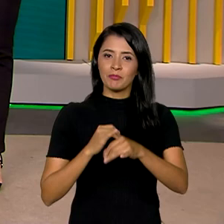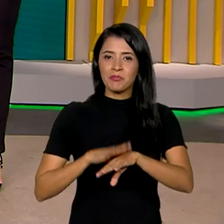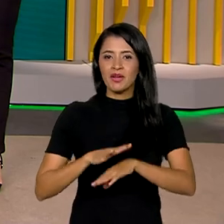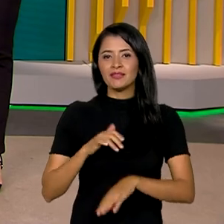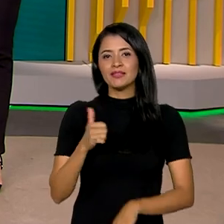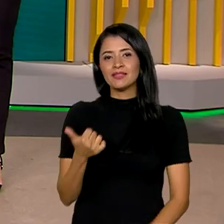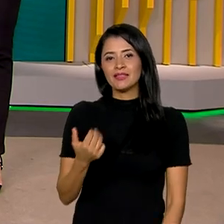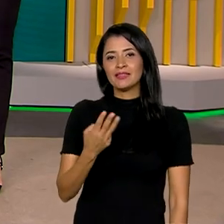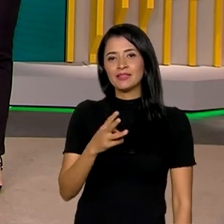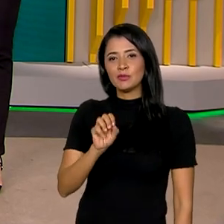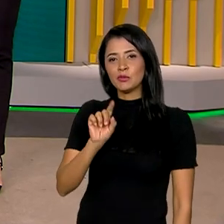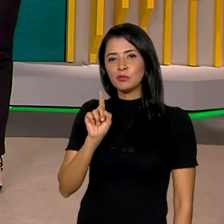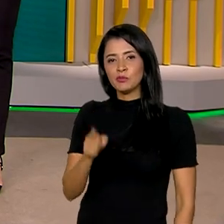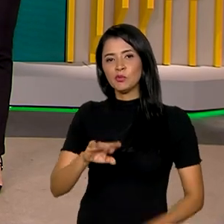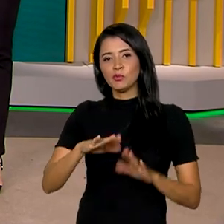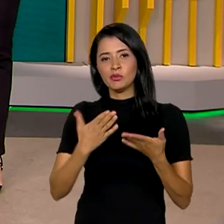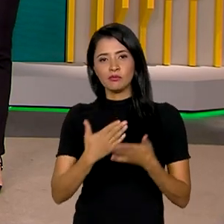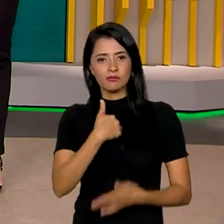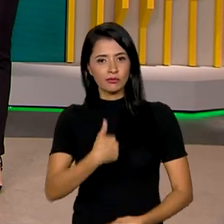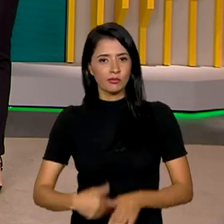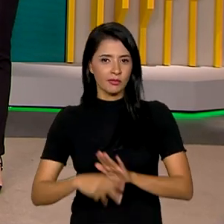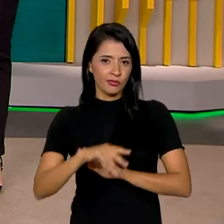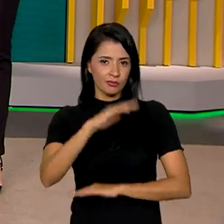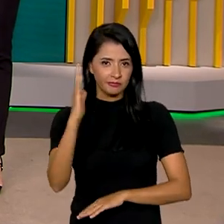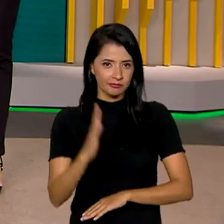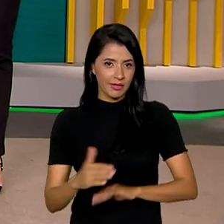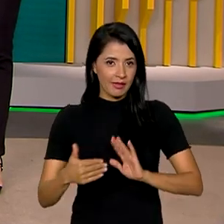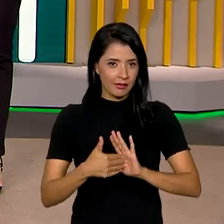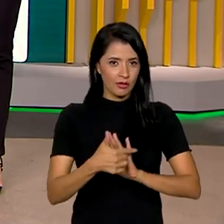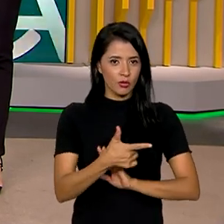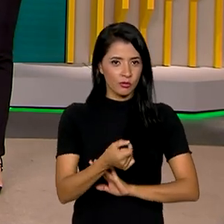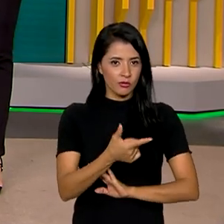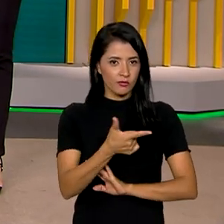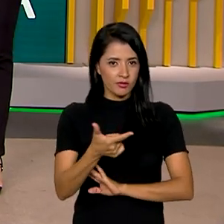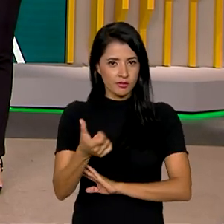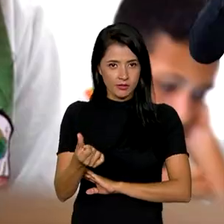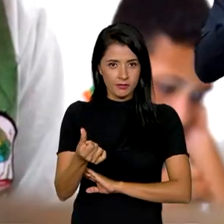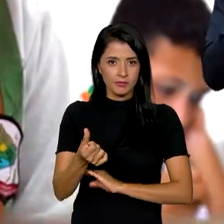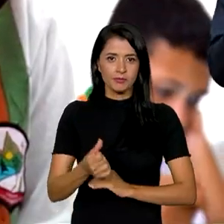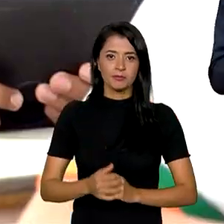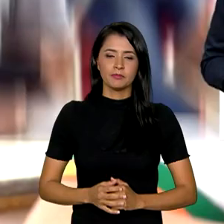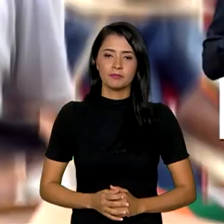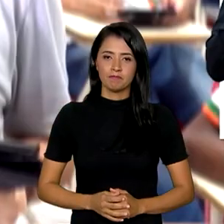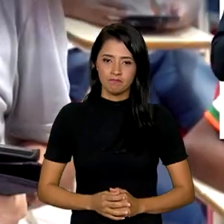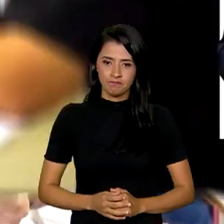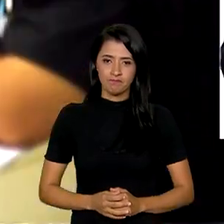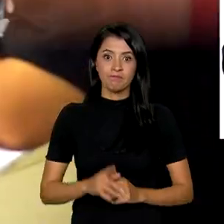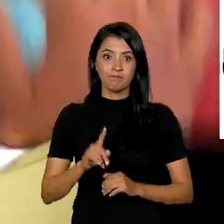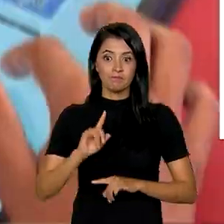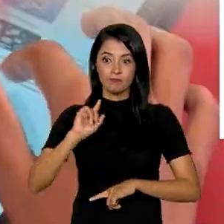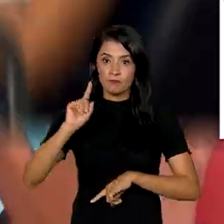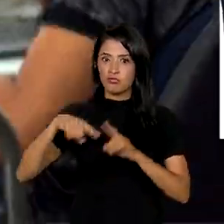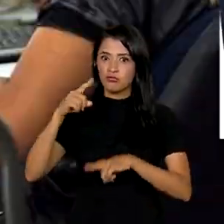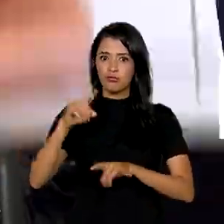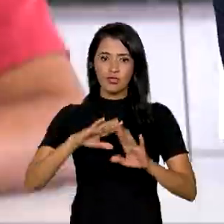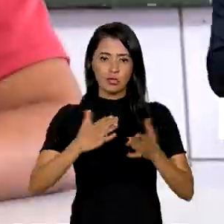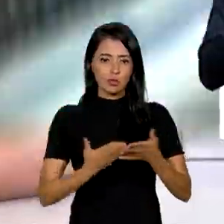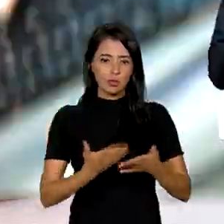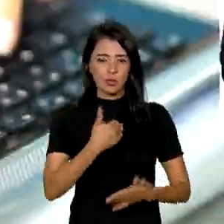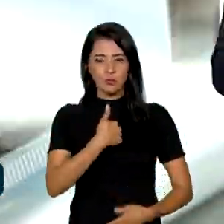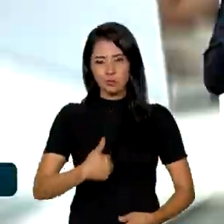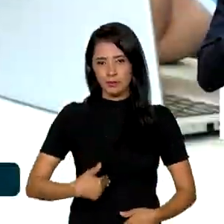138 mil escolas públicas do país até 2026. Uma revolução nas escolas